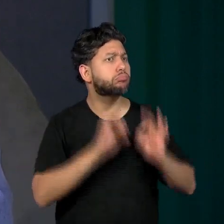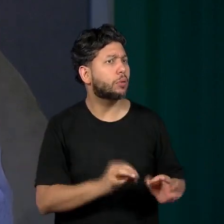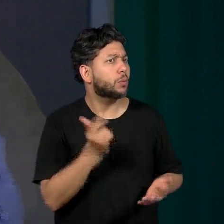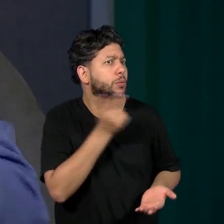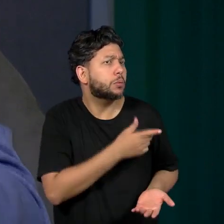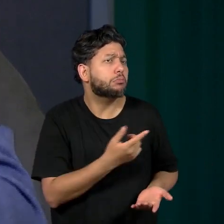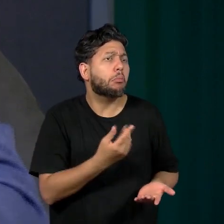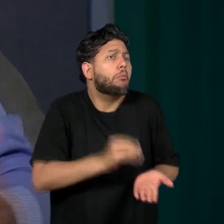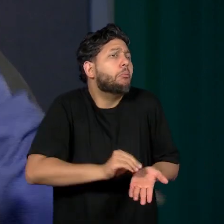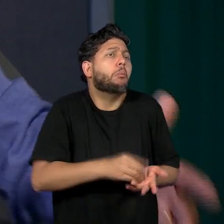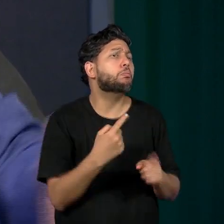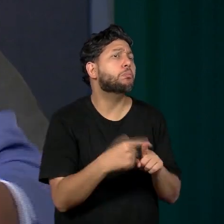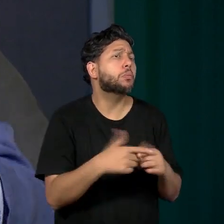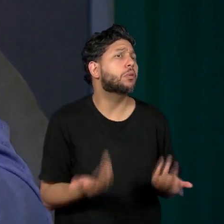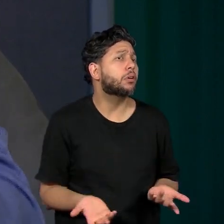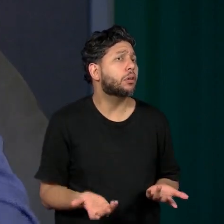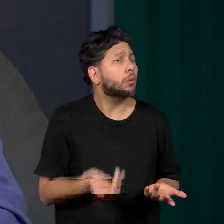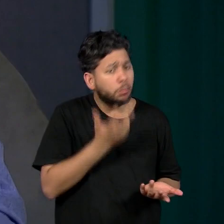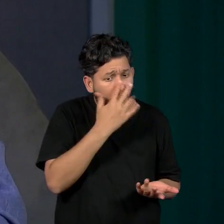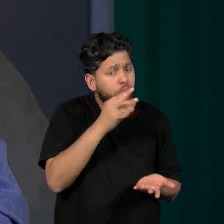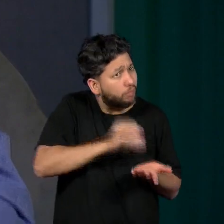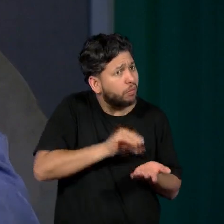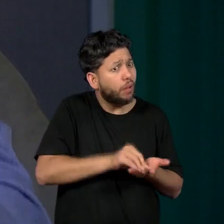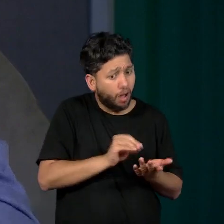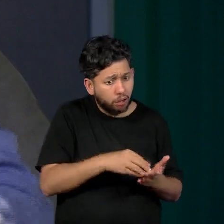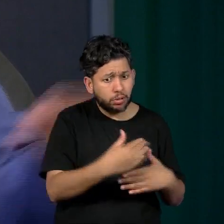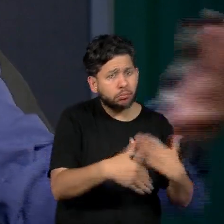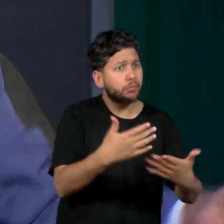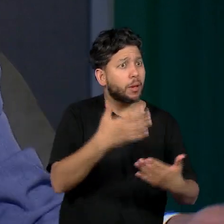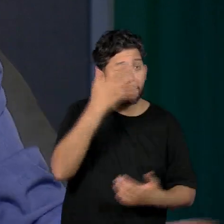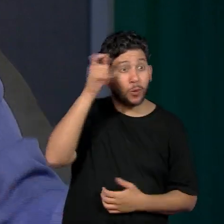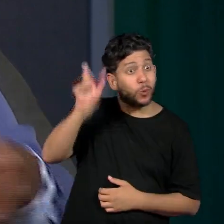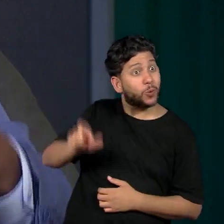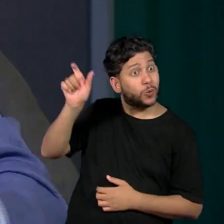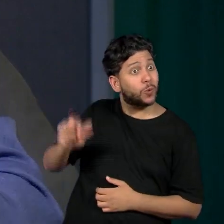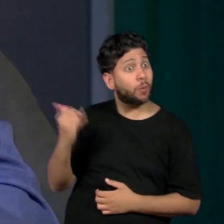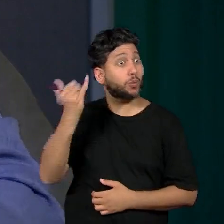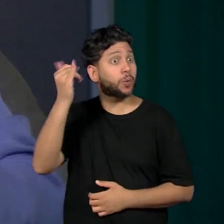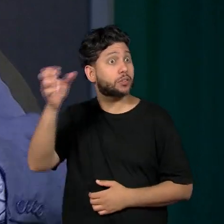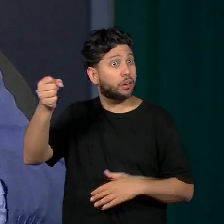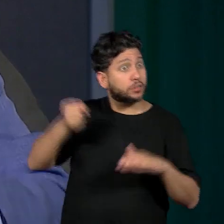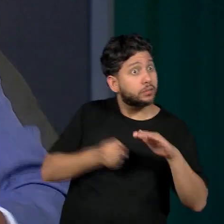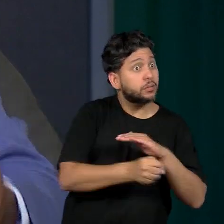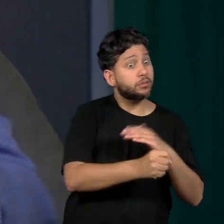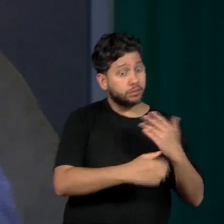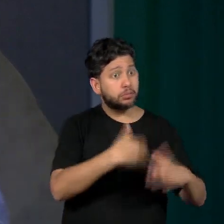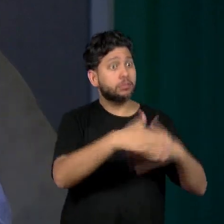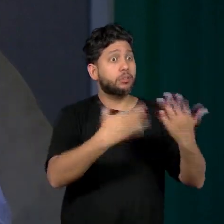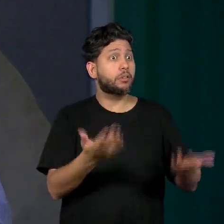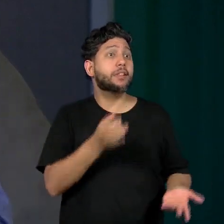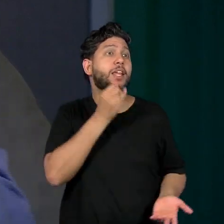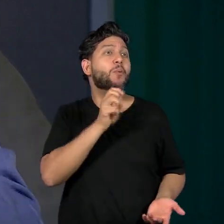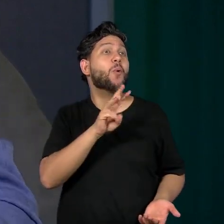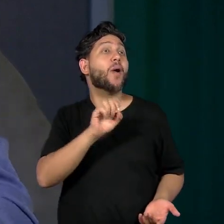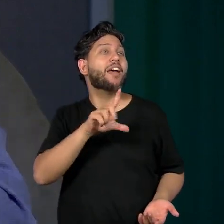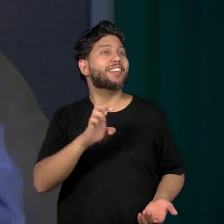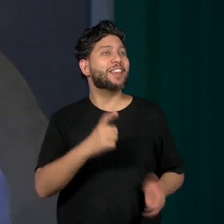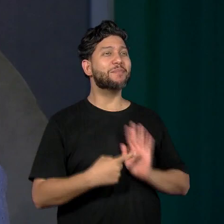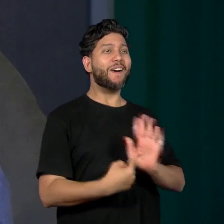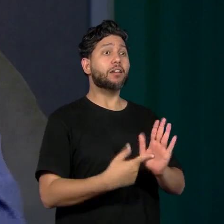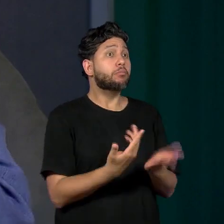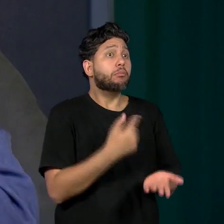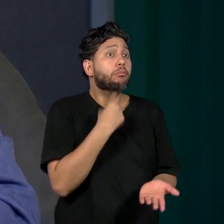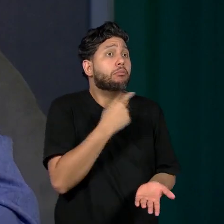escolas e não permitiu que tantos outros personagens, como o Wesley, pudessem ao final soltar os seus talentos. O que a gente